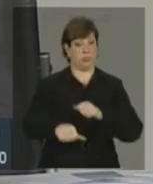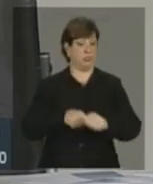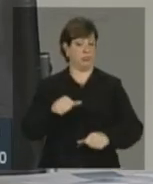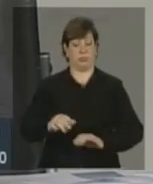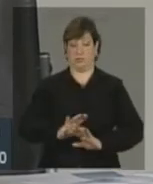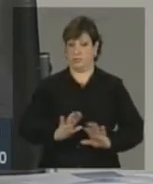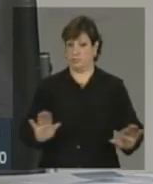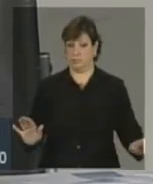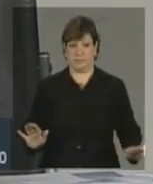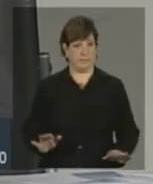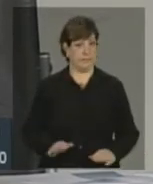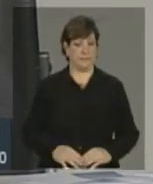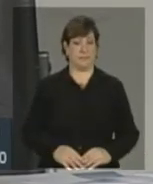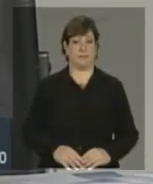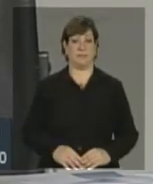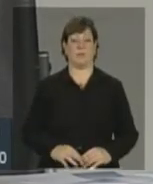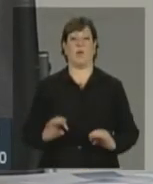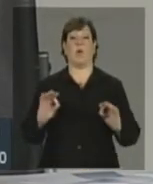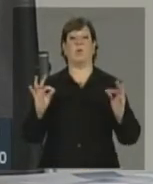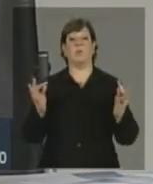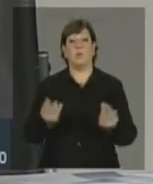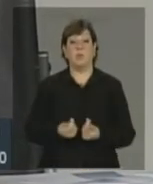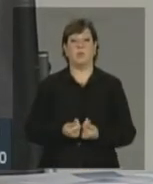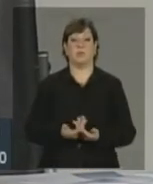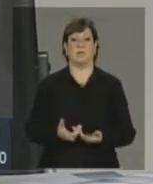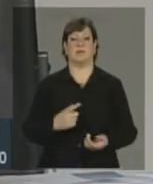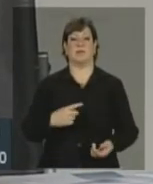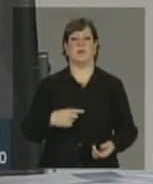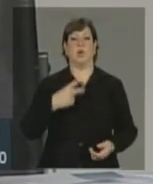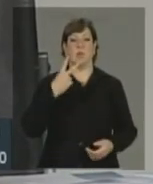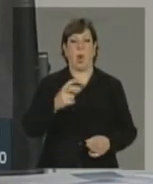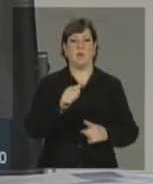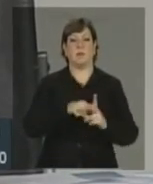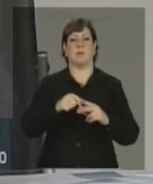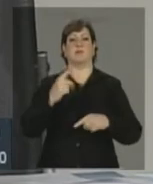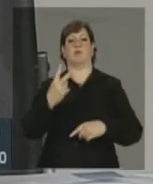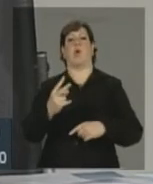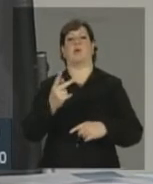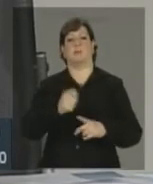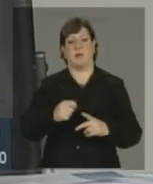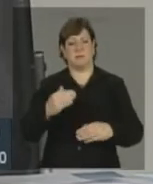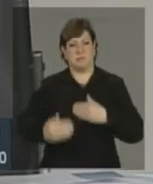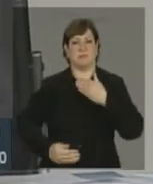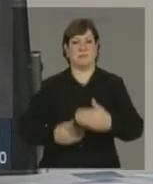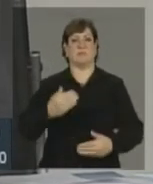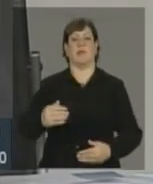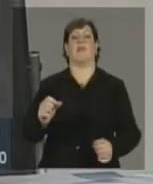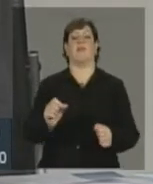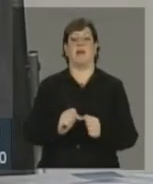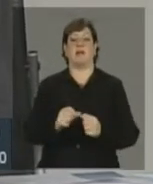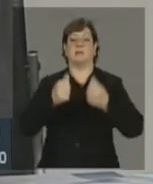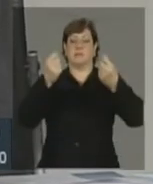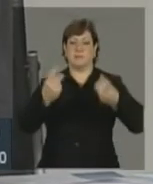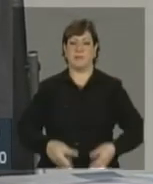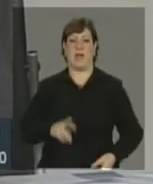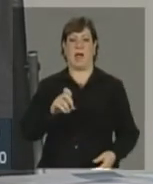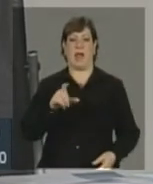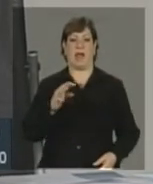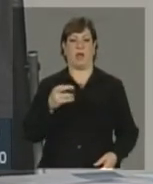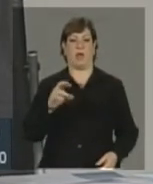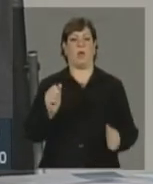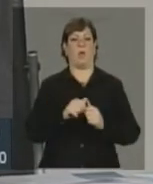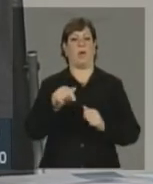isso. Todos, de dois em dois meses, nós fazemos um relatório com esta avaliação e já